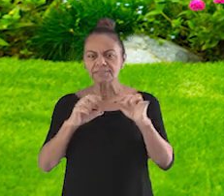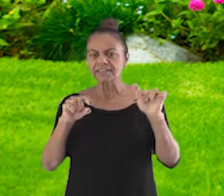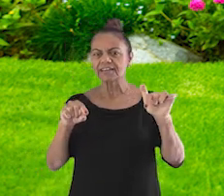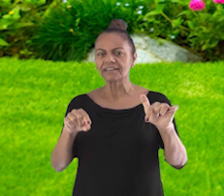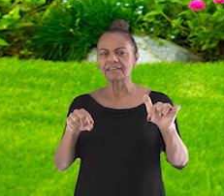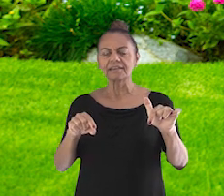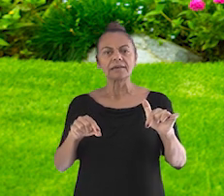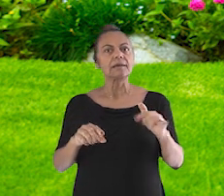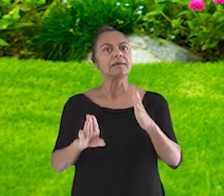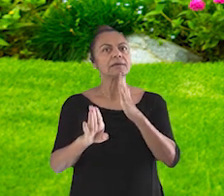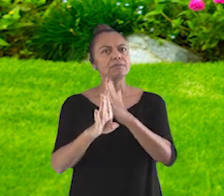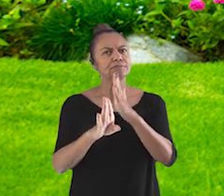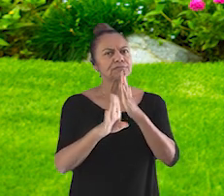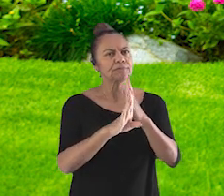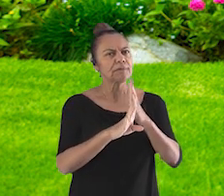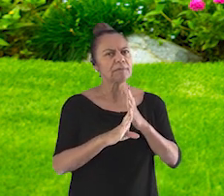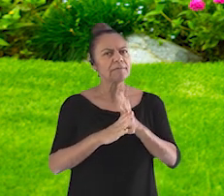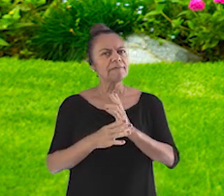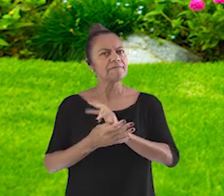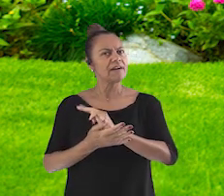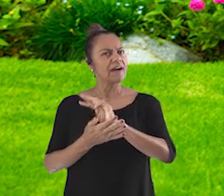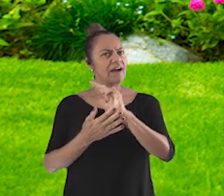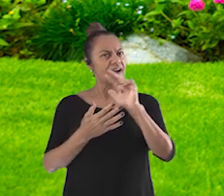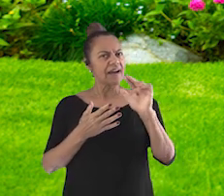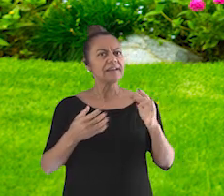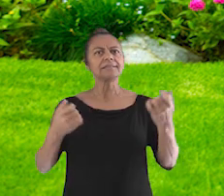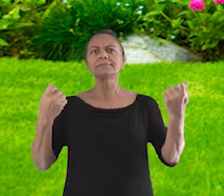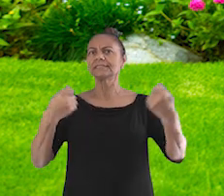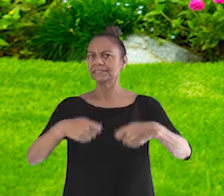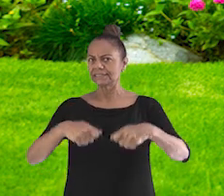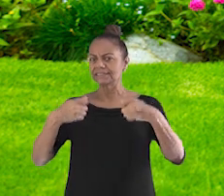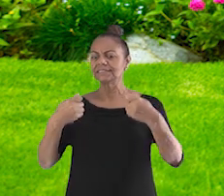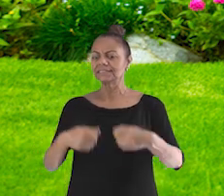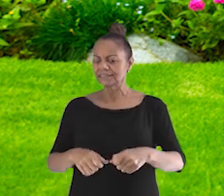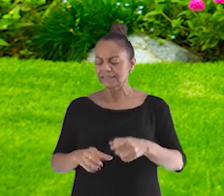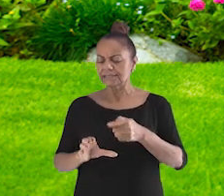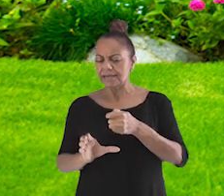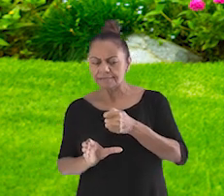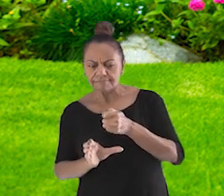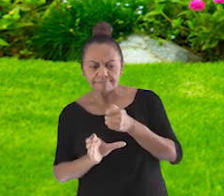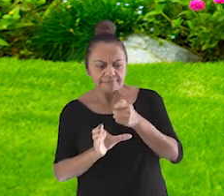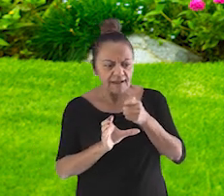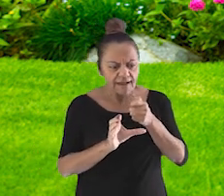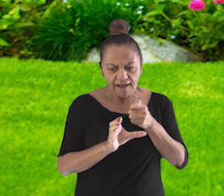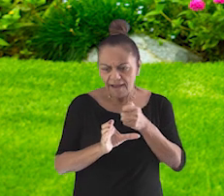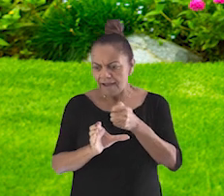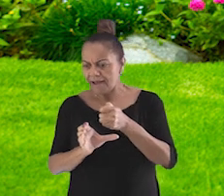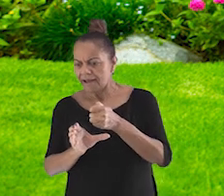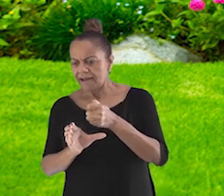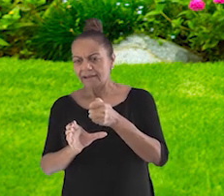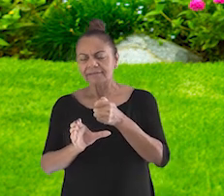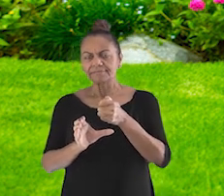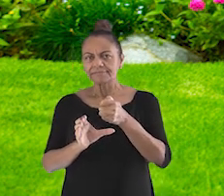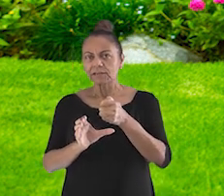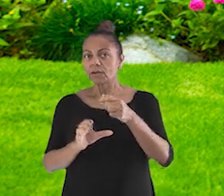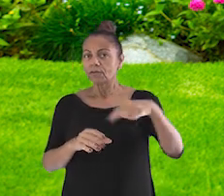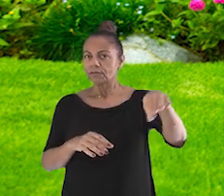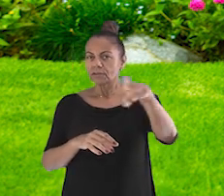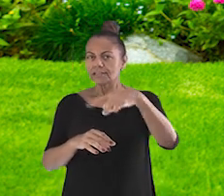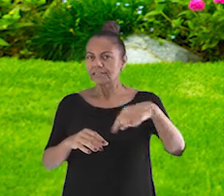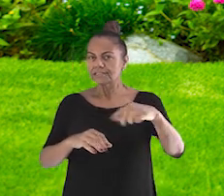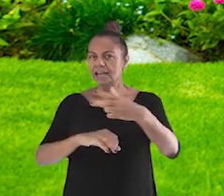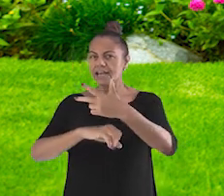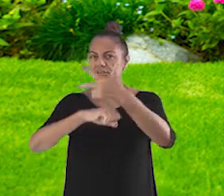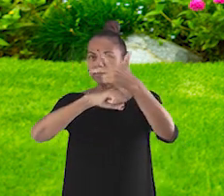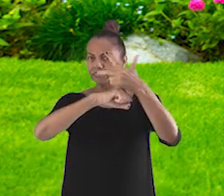aqui que eu estou, tem muitas coisas para serem observadas. Então, assiste aí o vídeo que eu preparei para vocês